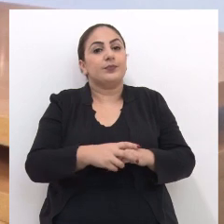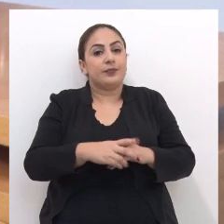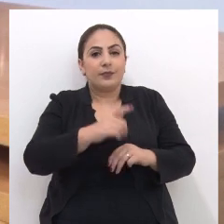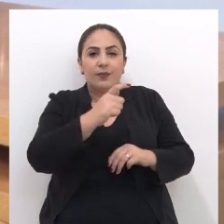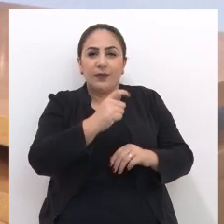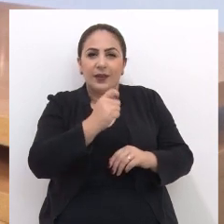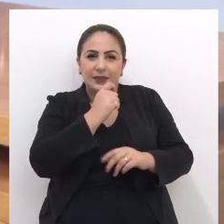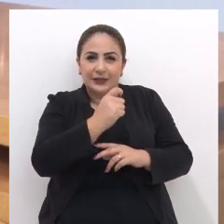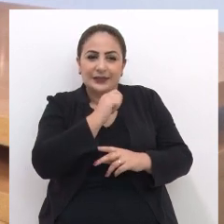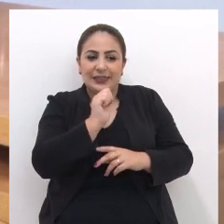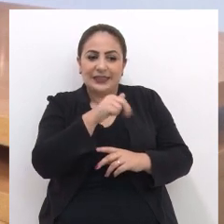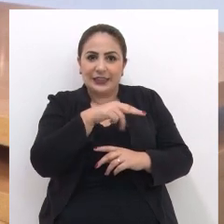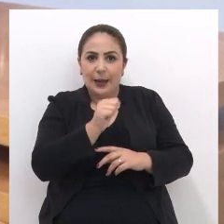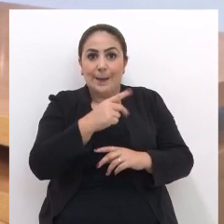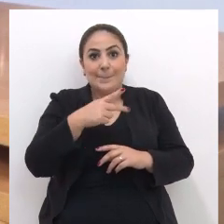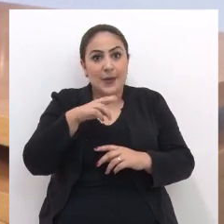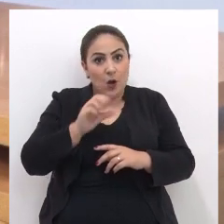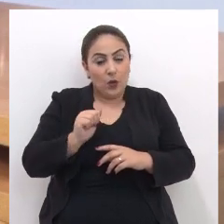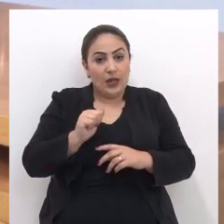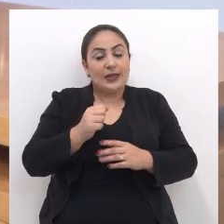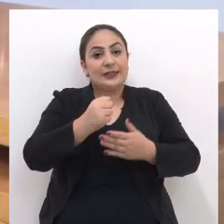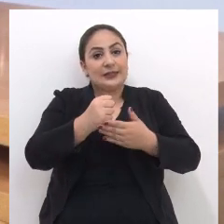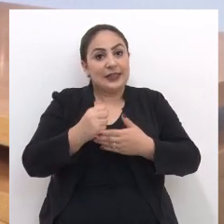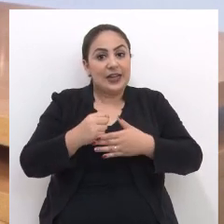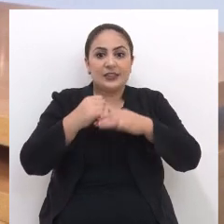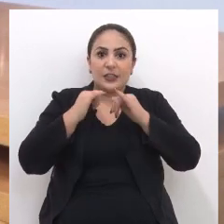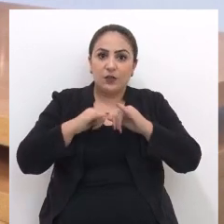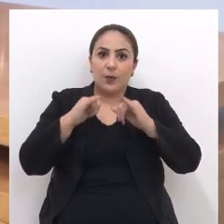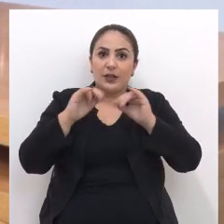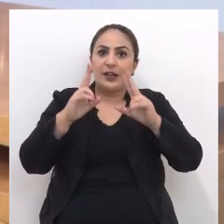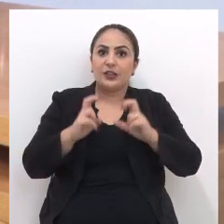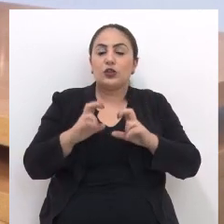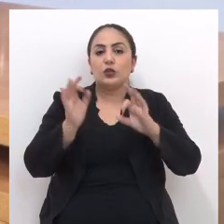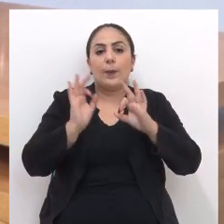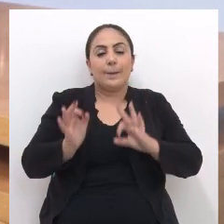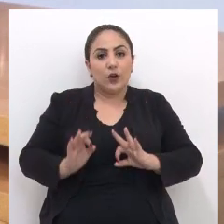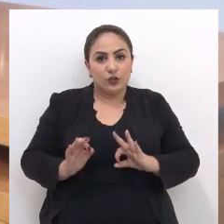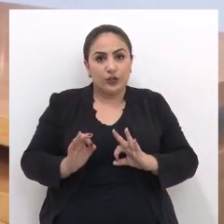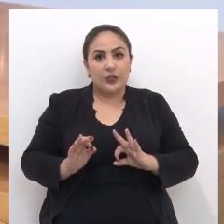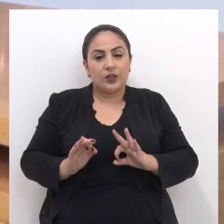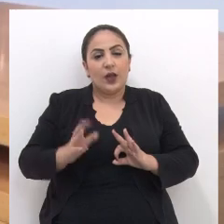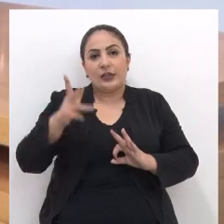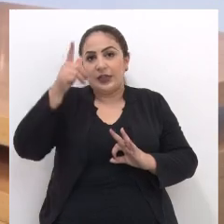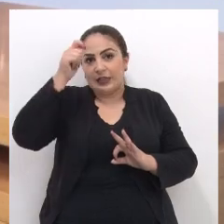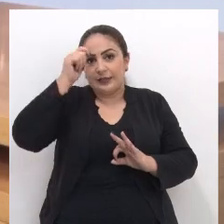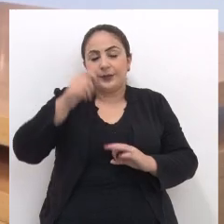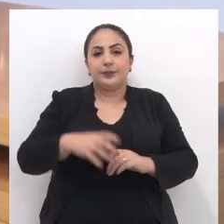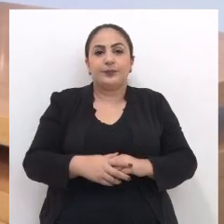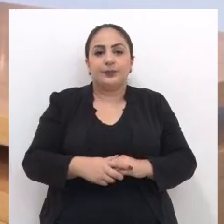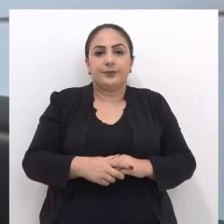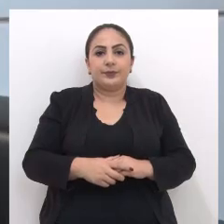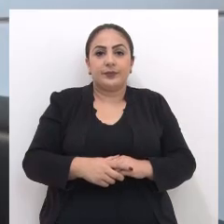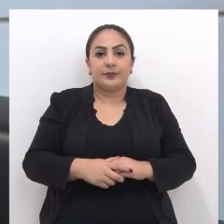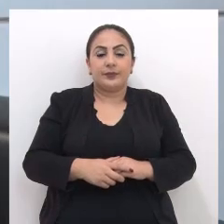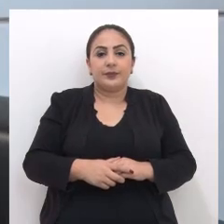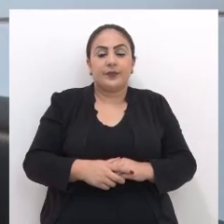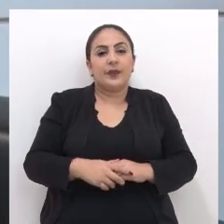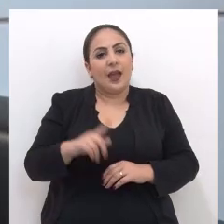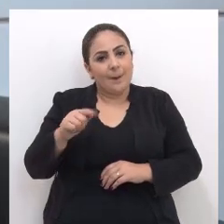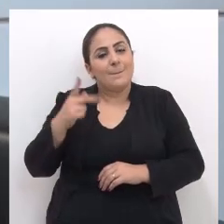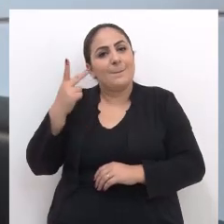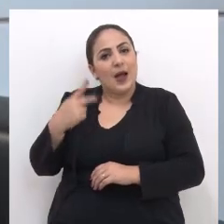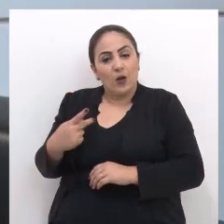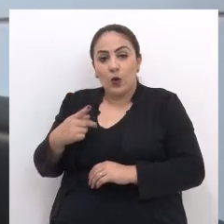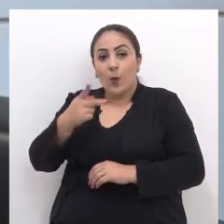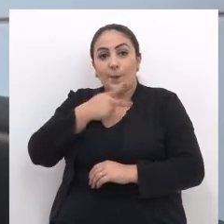A jornalista Ana Paula Koeneman traz agora as informações sobre os projetos que foram analisados Isso